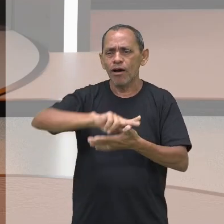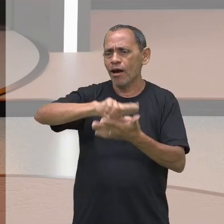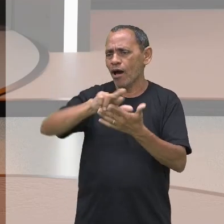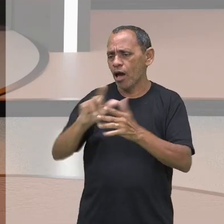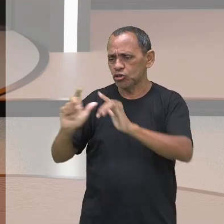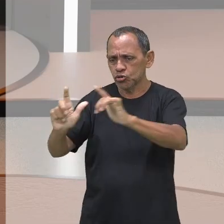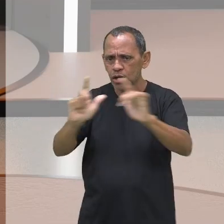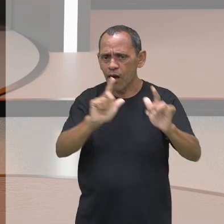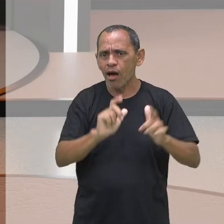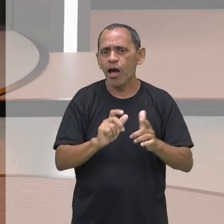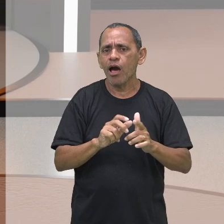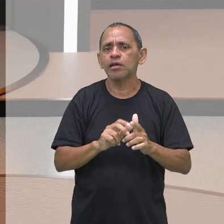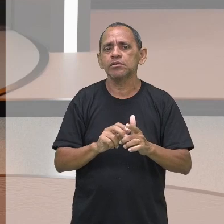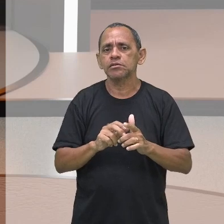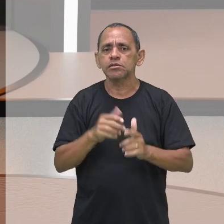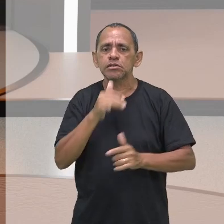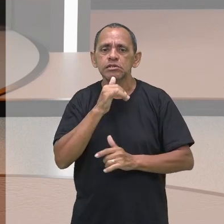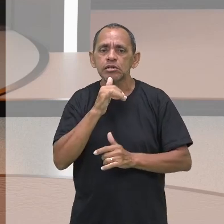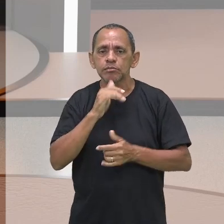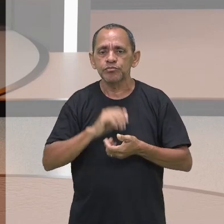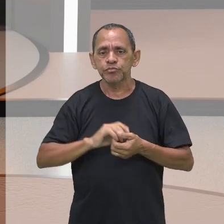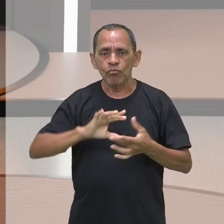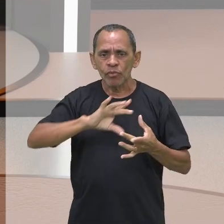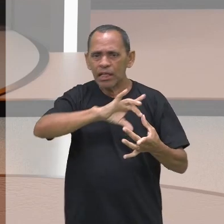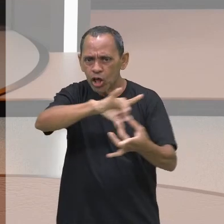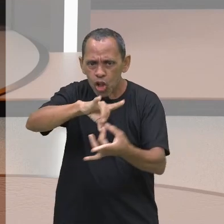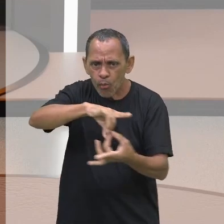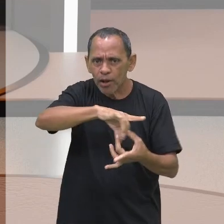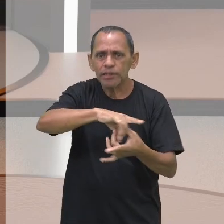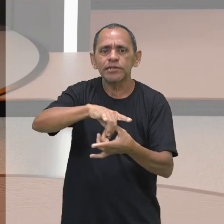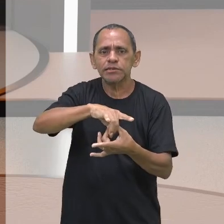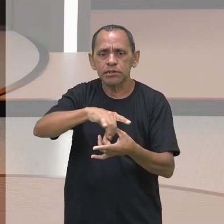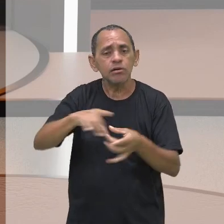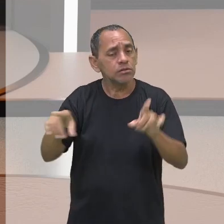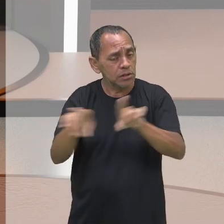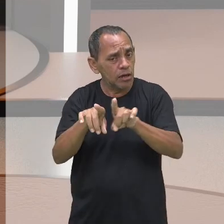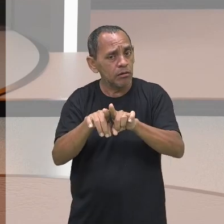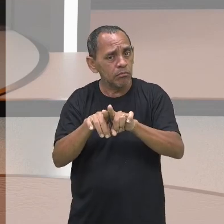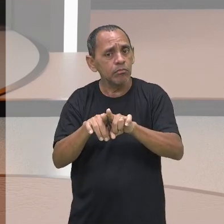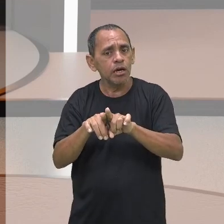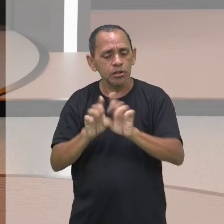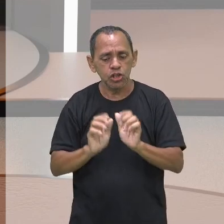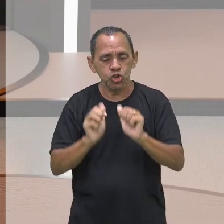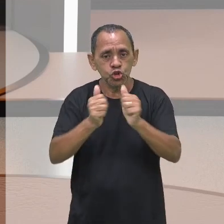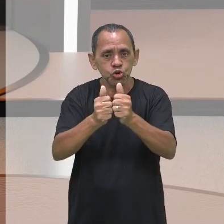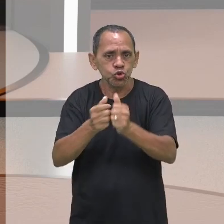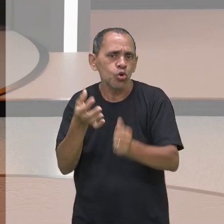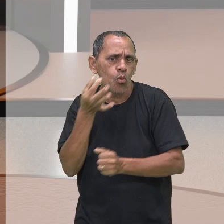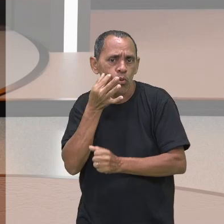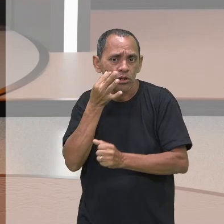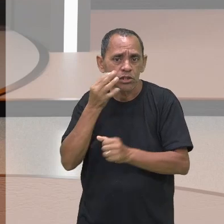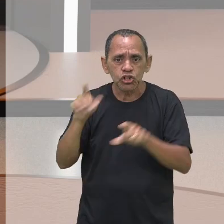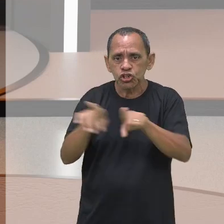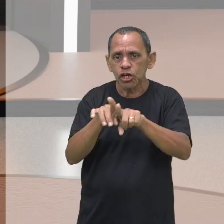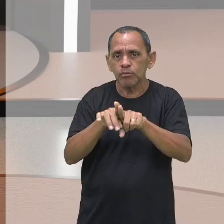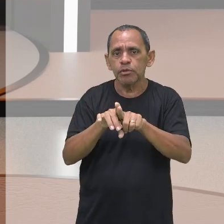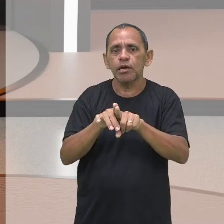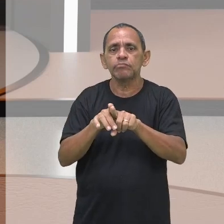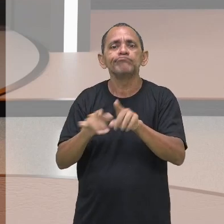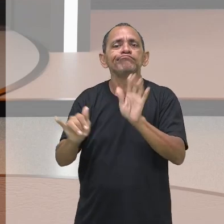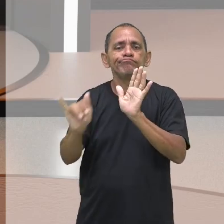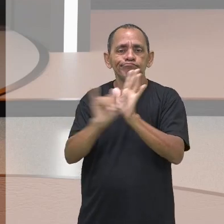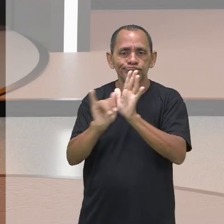exemplo, a diversidade cultural e a globalização. Ela está presente também na... deixa eu ver... Na